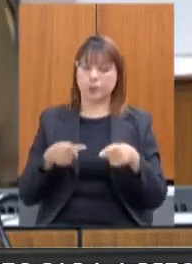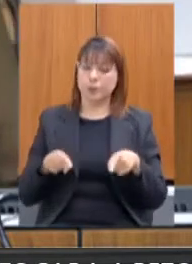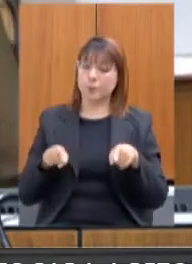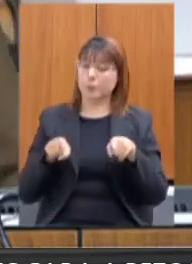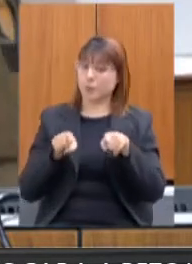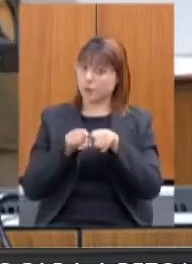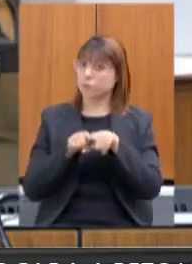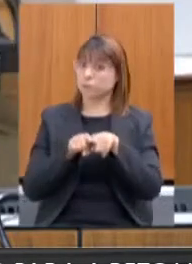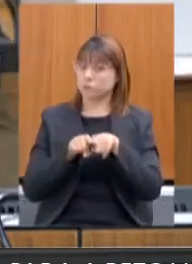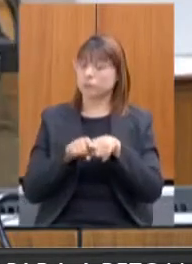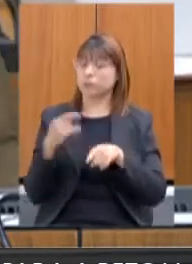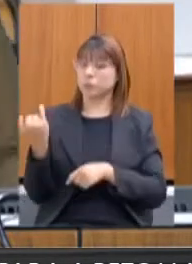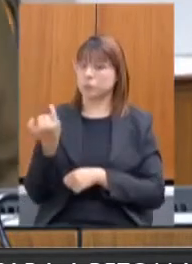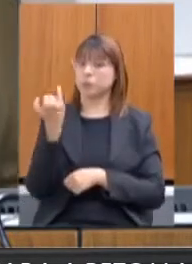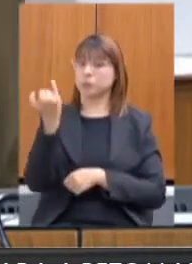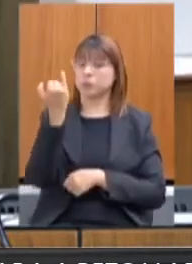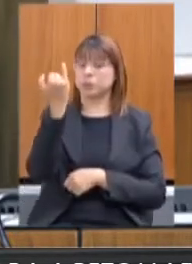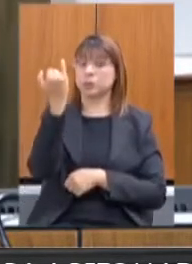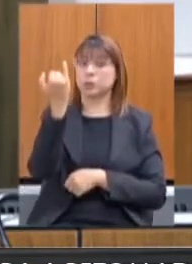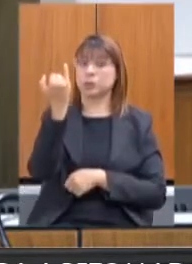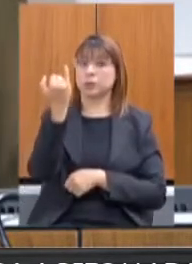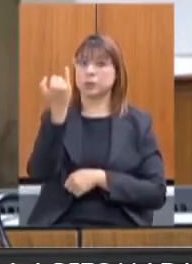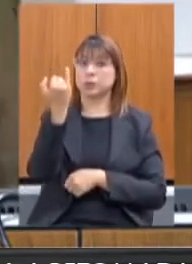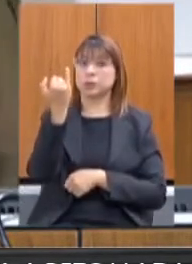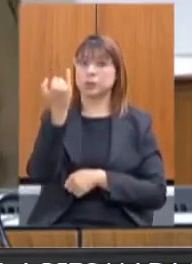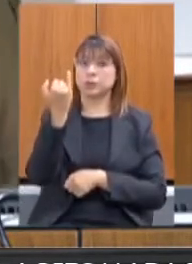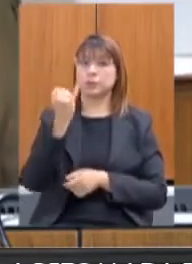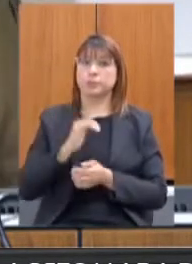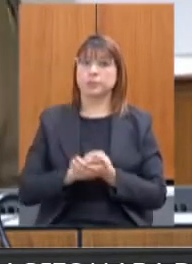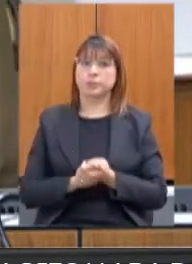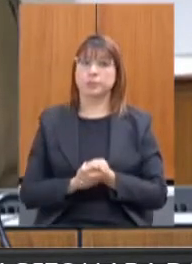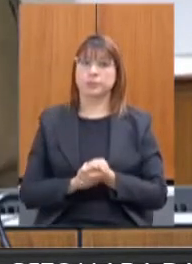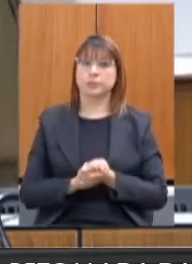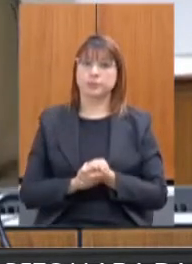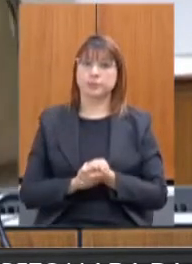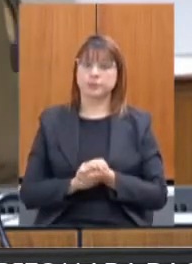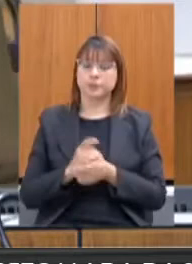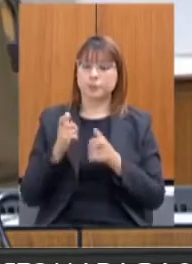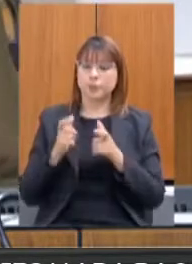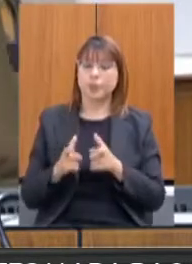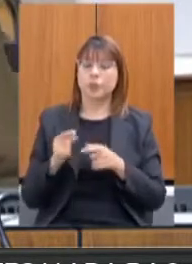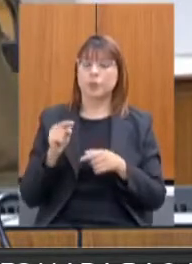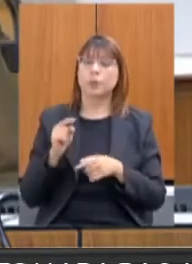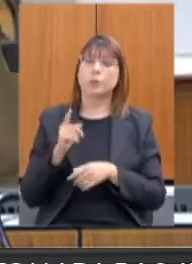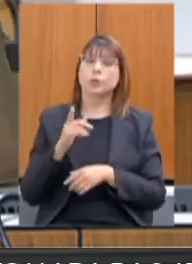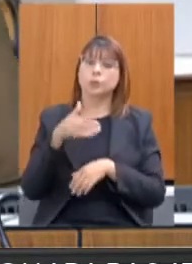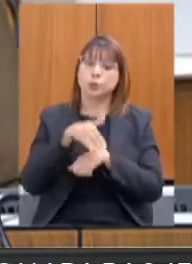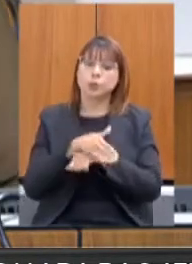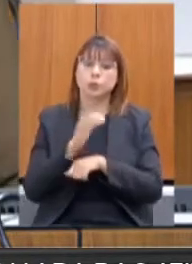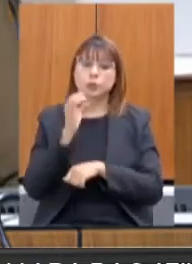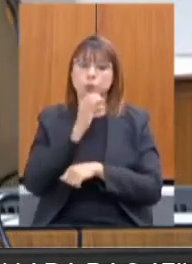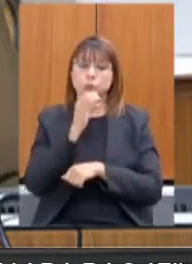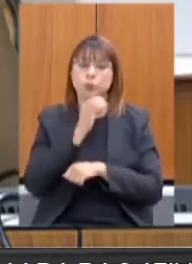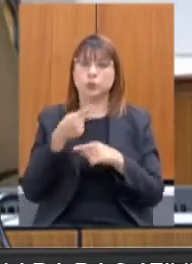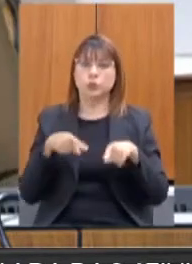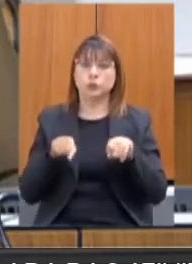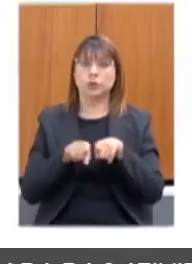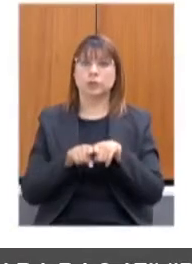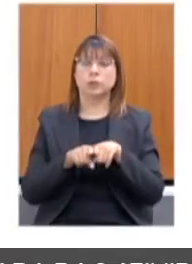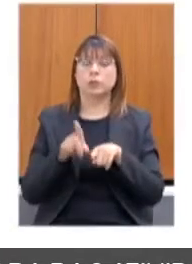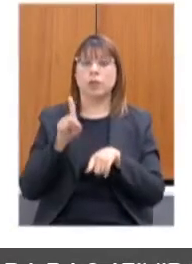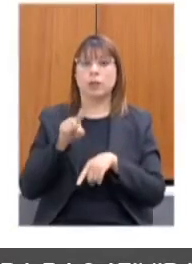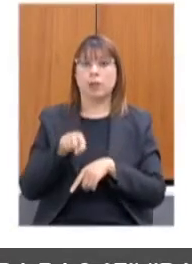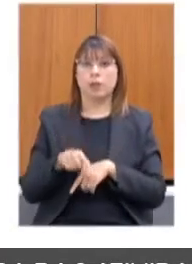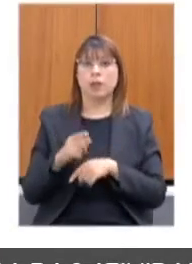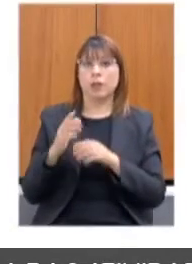muito importante, que foi o conto de rua emergencial. Foi um projeto em parceria com a Arquia de Ossésio de